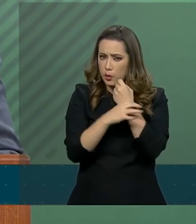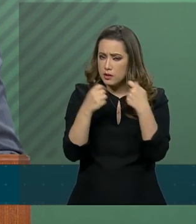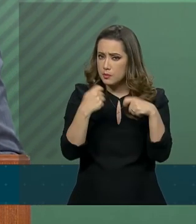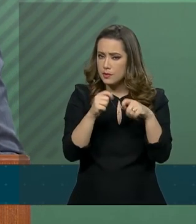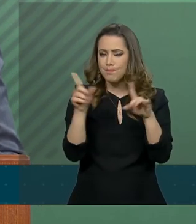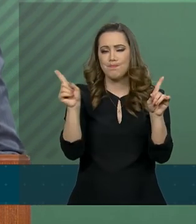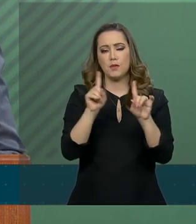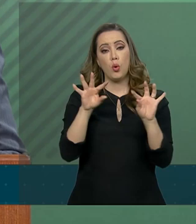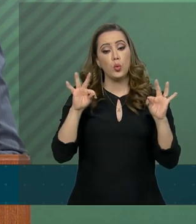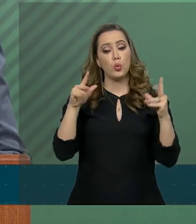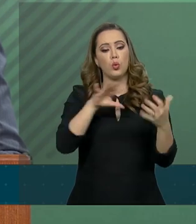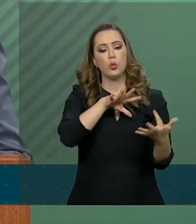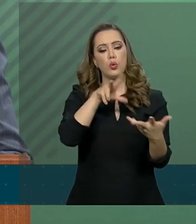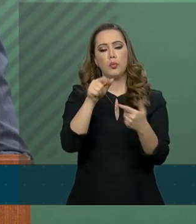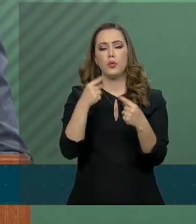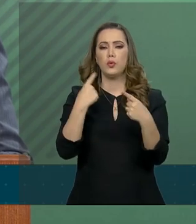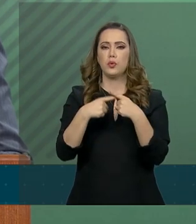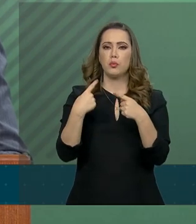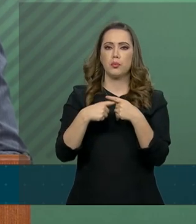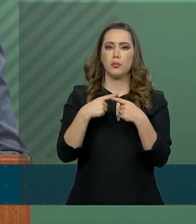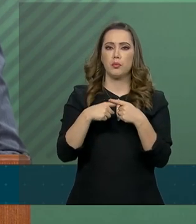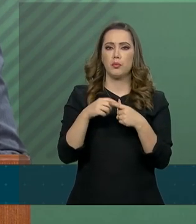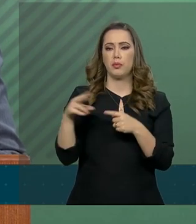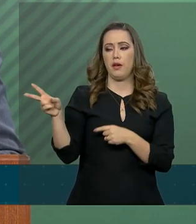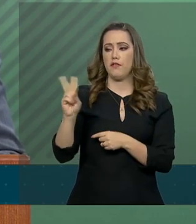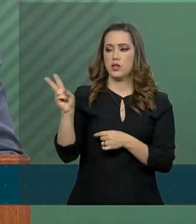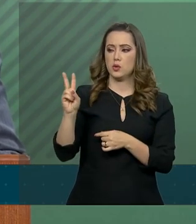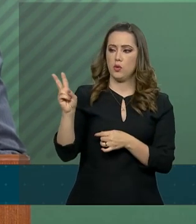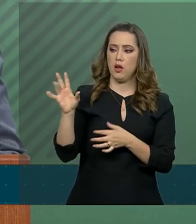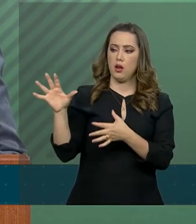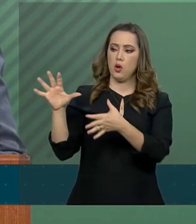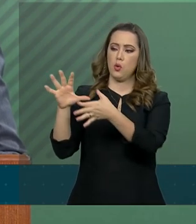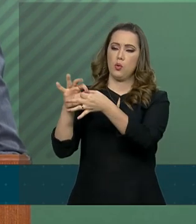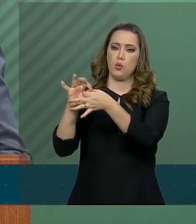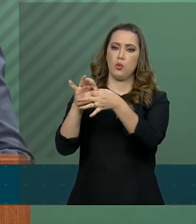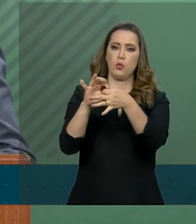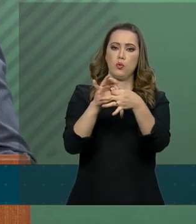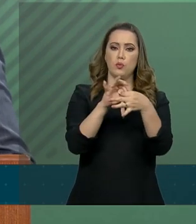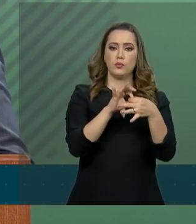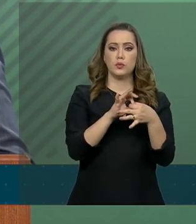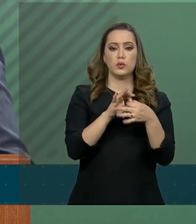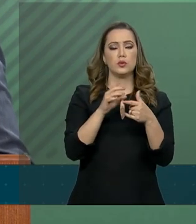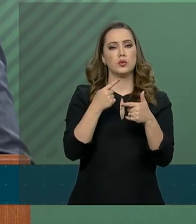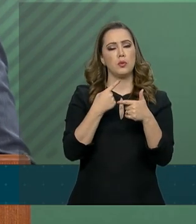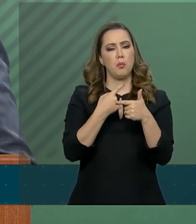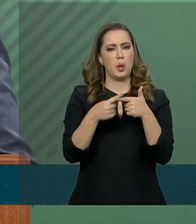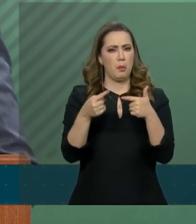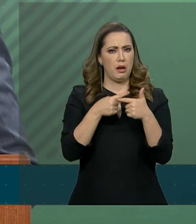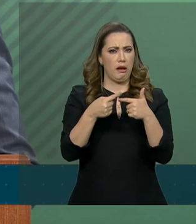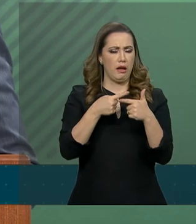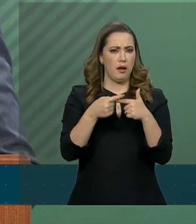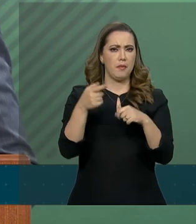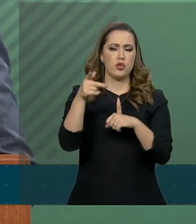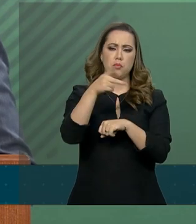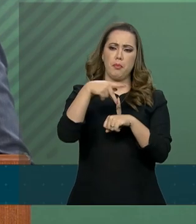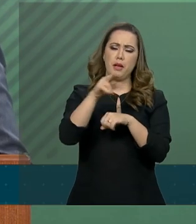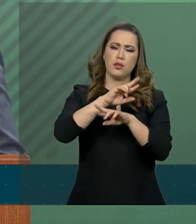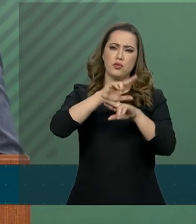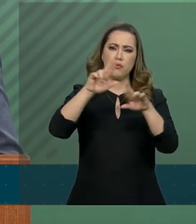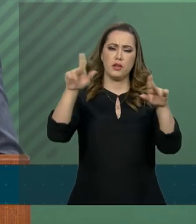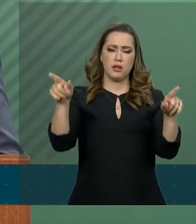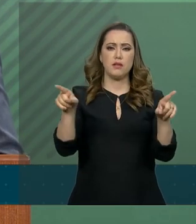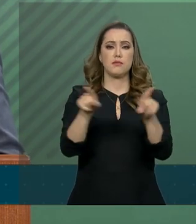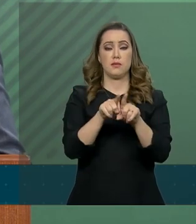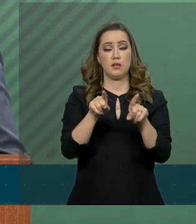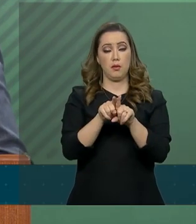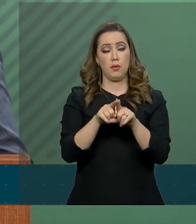em razão das conexões do regime maduro com ilícitos transnacionais e o terrorismo.